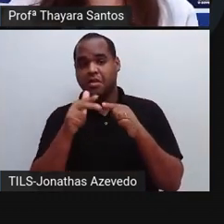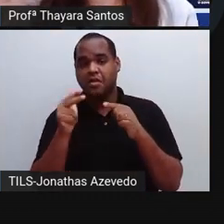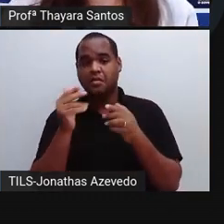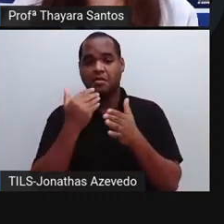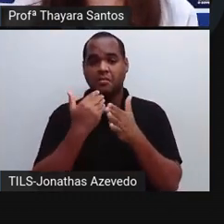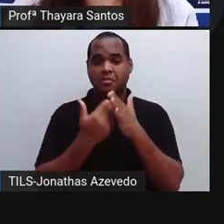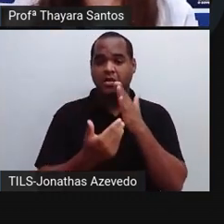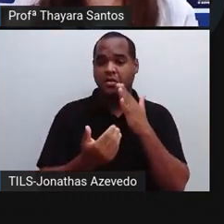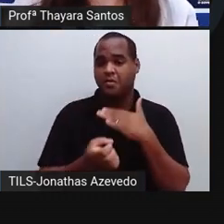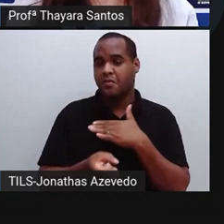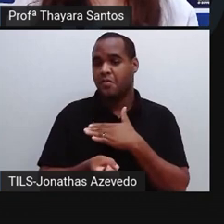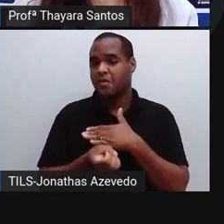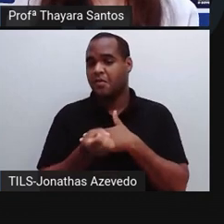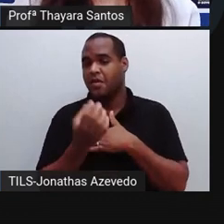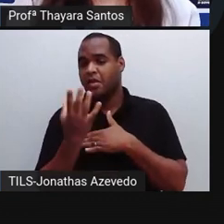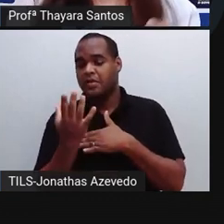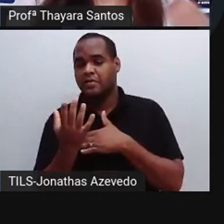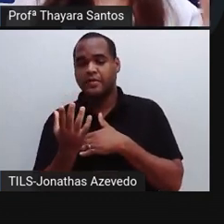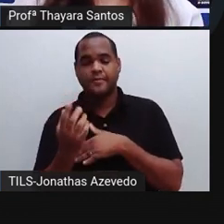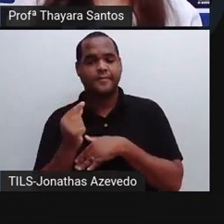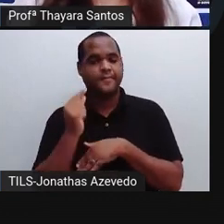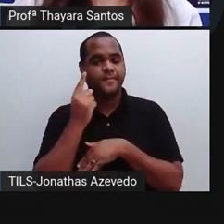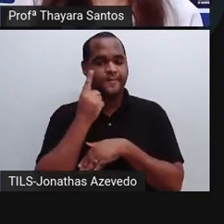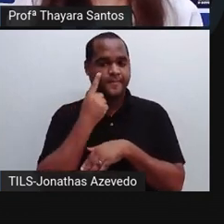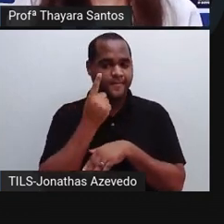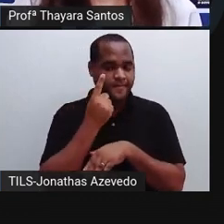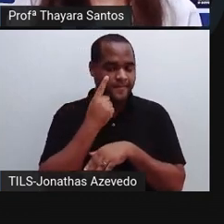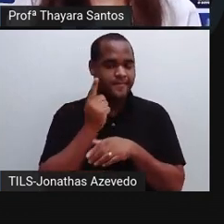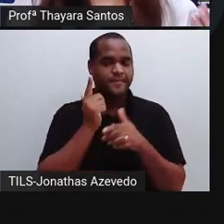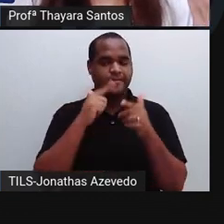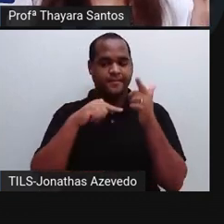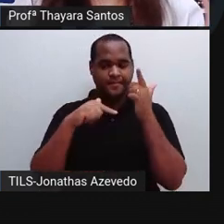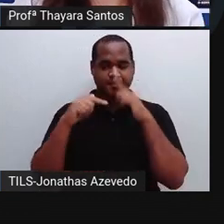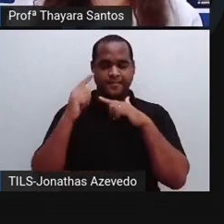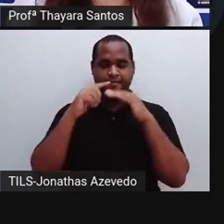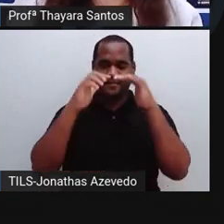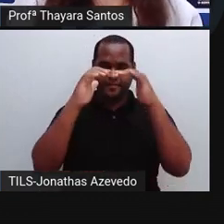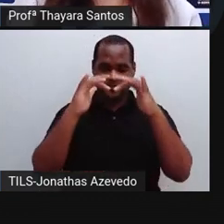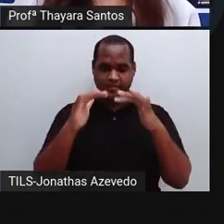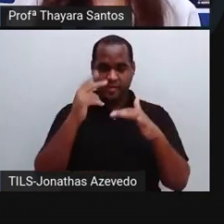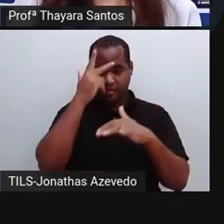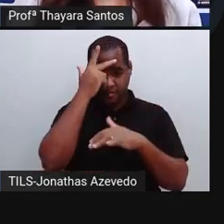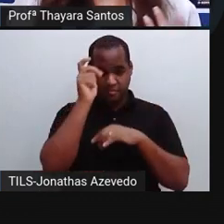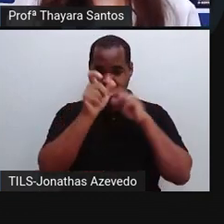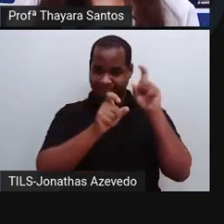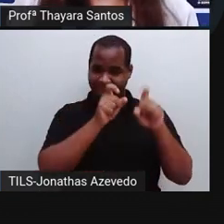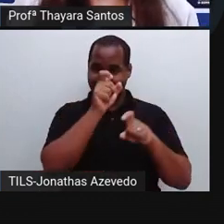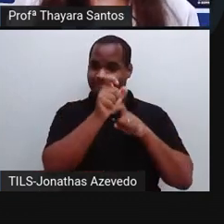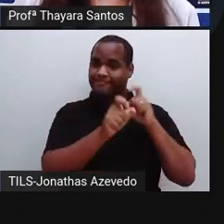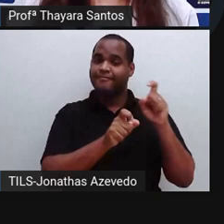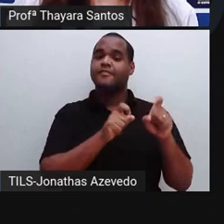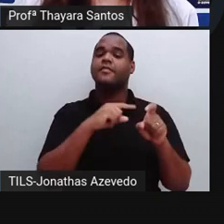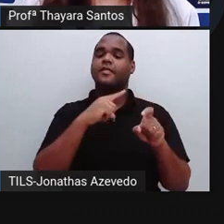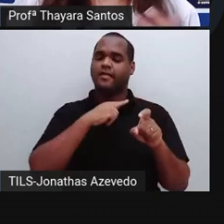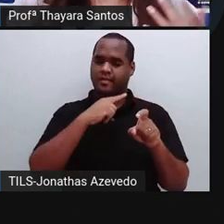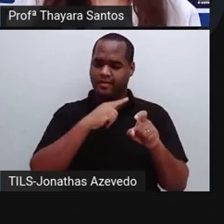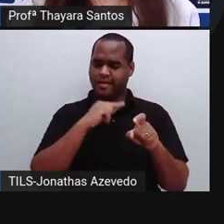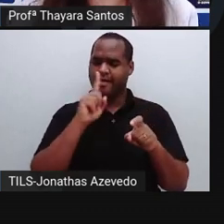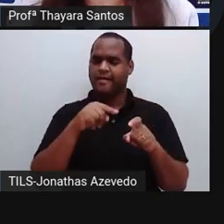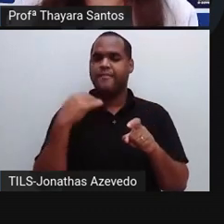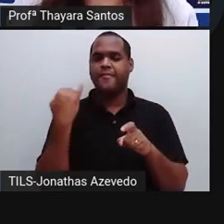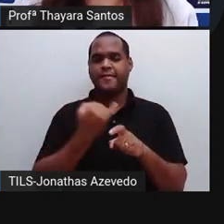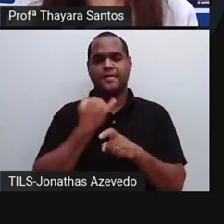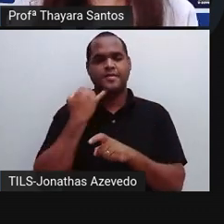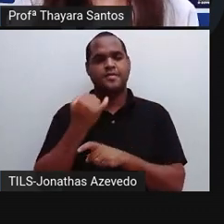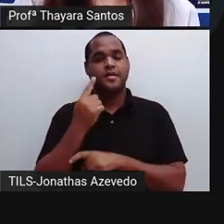Acertou quantas questões. Eu consigo ver qual é a colocação de cada um. Então, para a gente é interessante saber quem